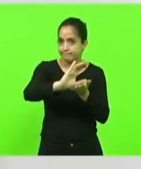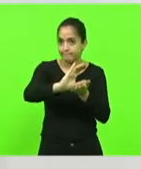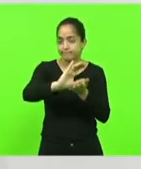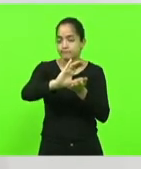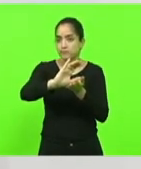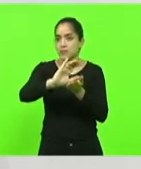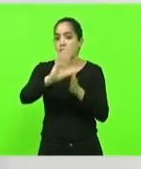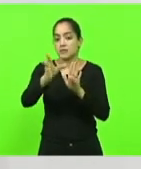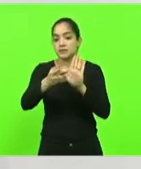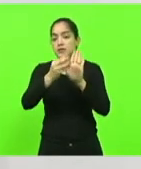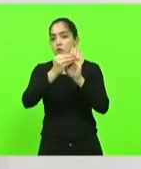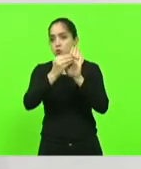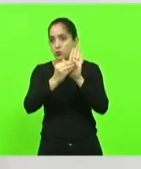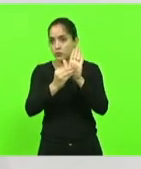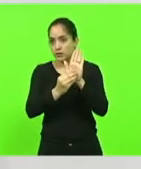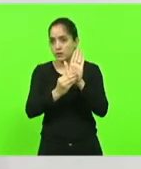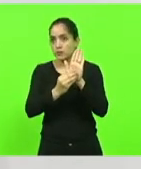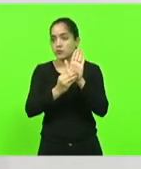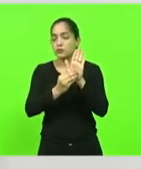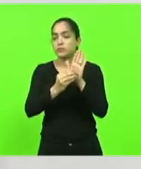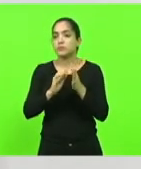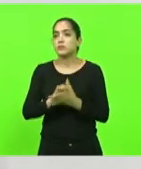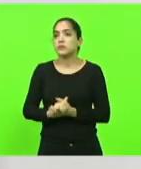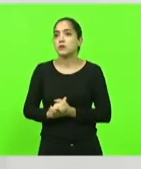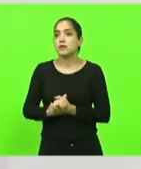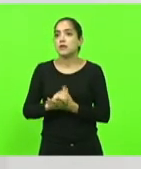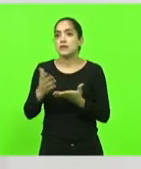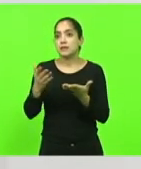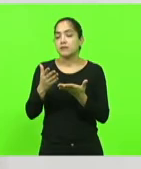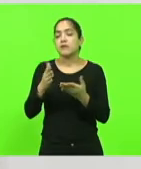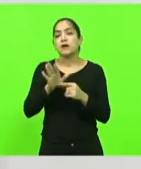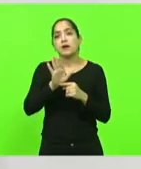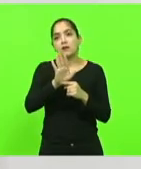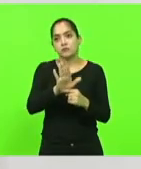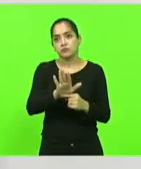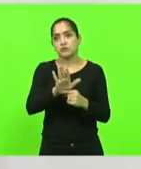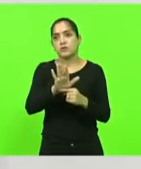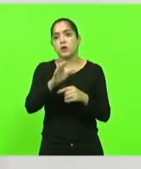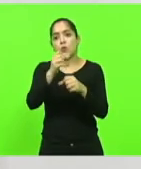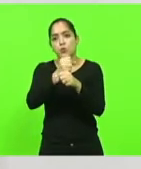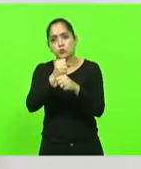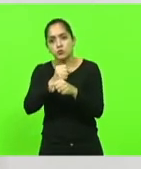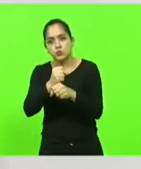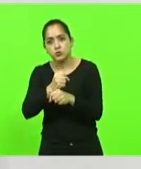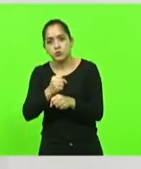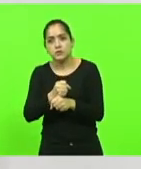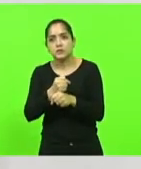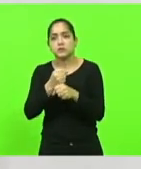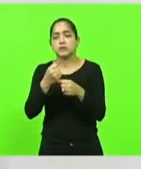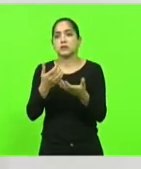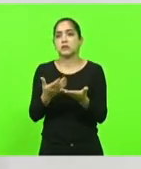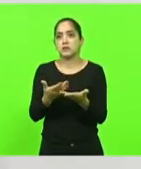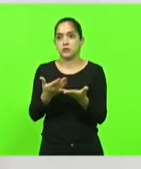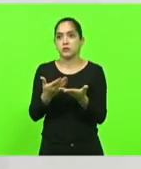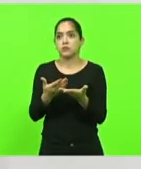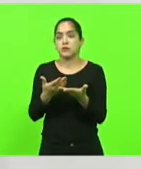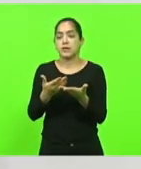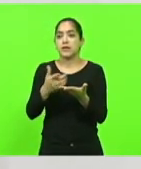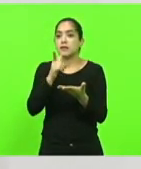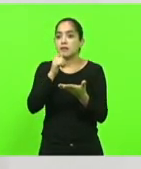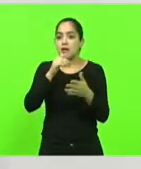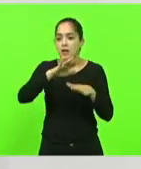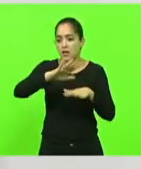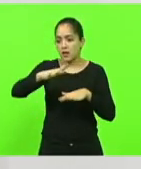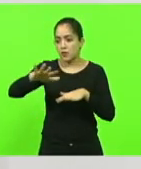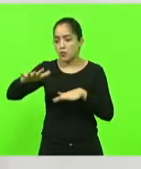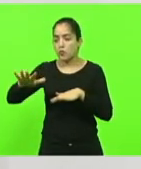incluído nesses 11 milhões esse projeto que vai ser muito significativo. Construção de atracadouro da margem da Lagoa Santo Antônio, investindo